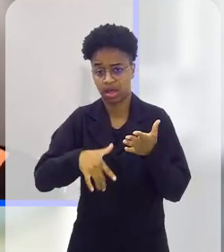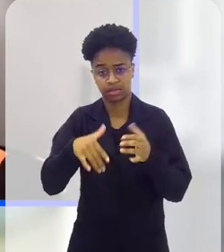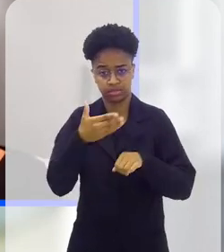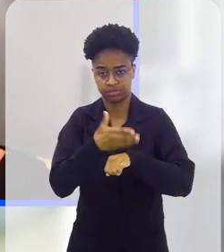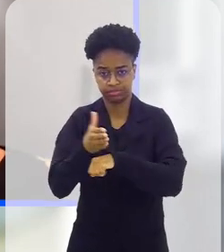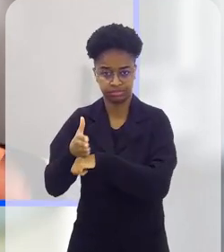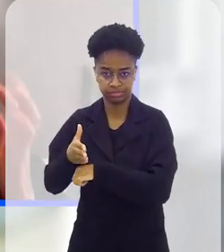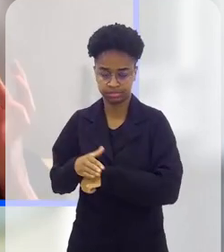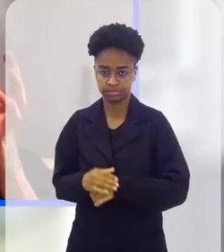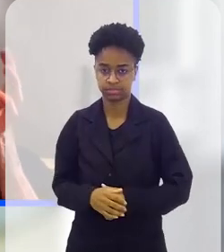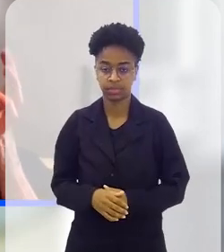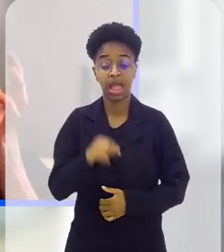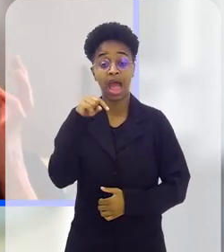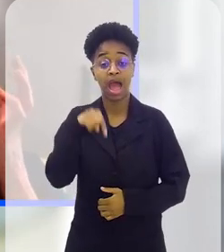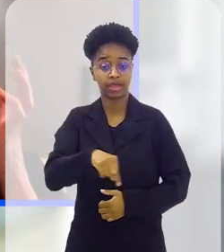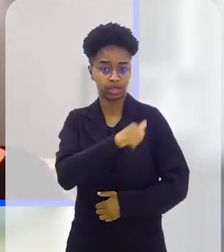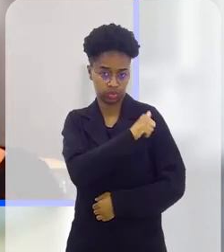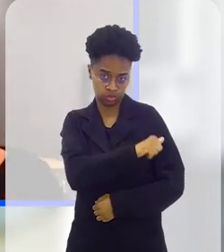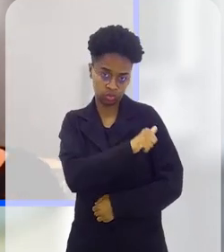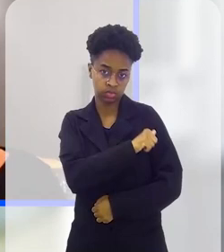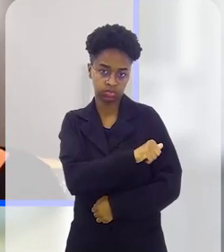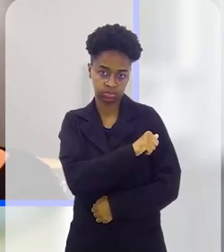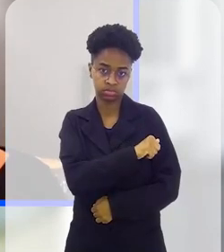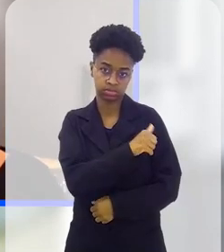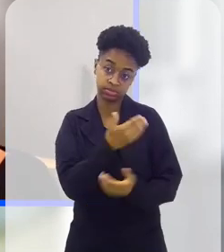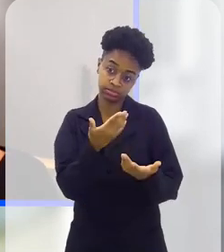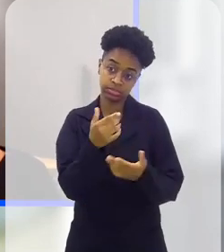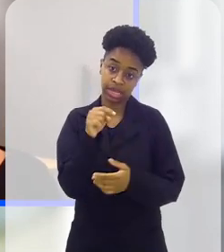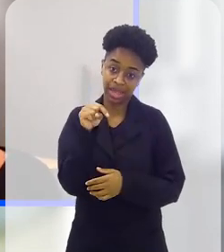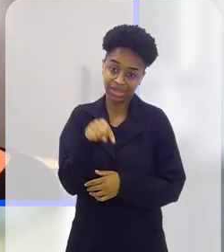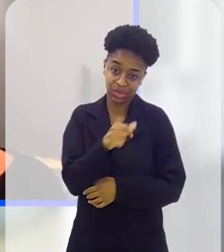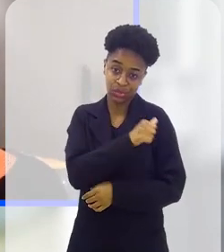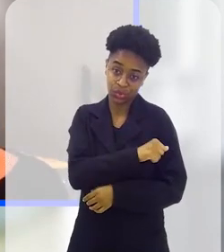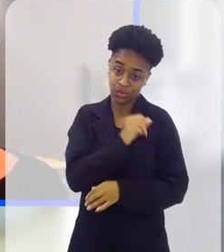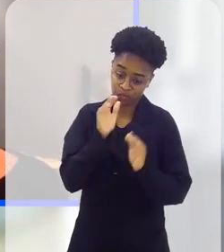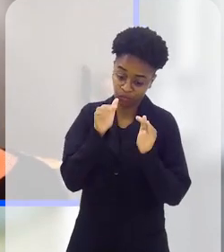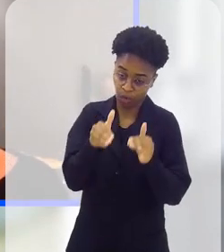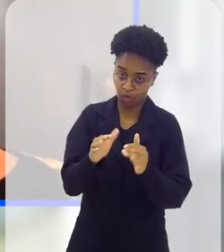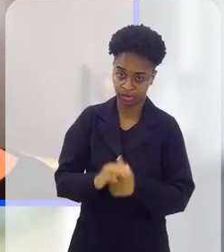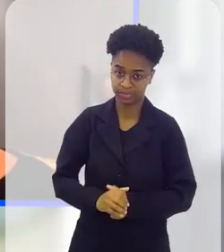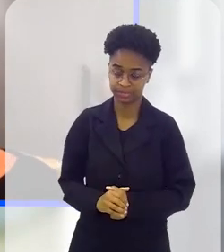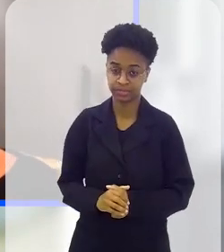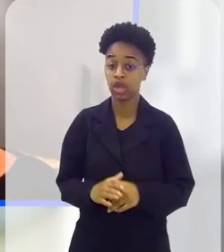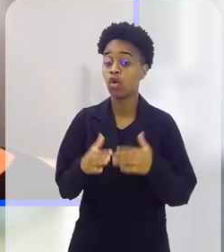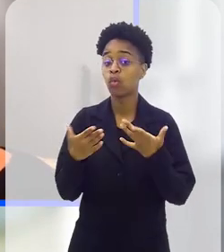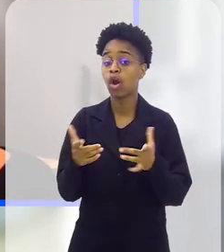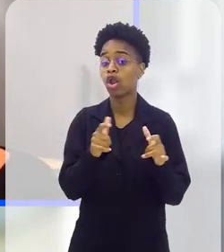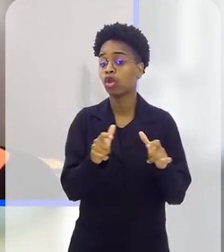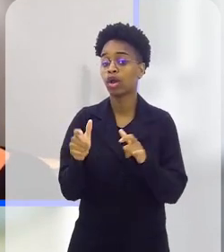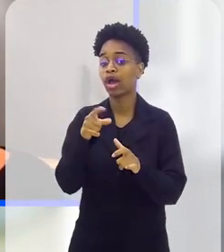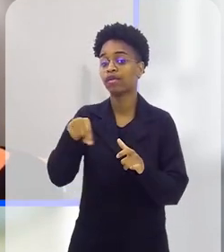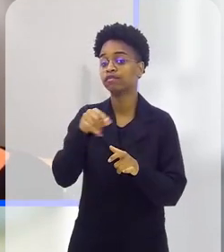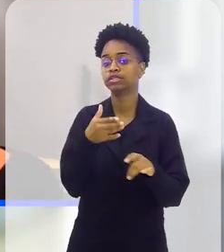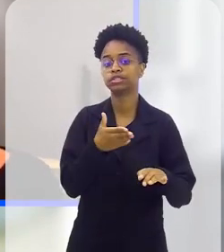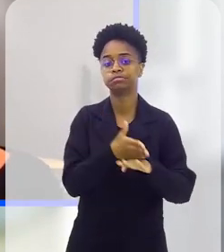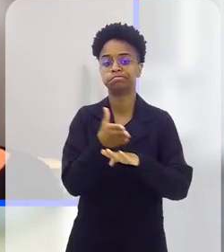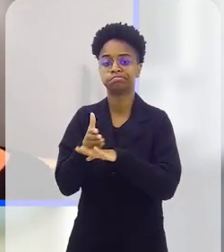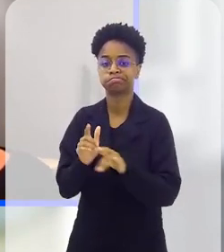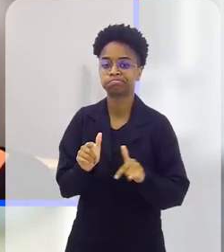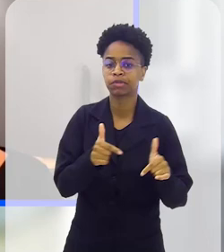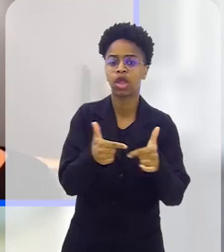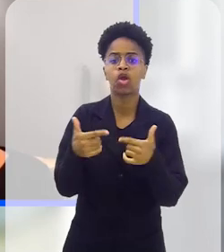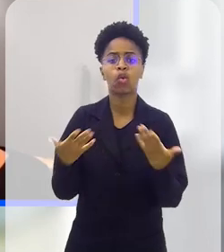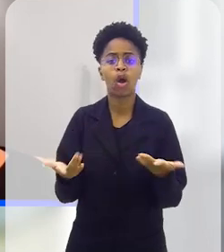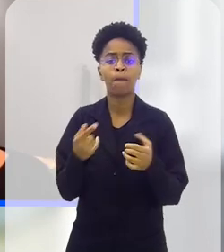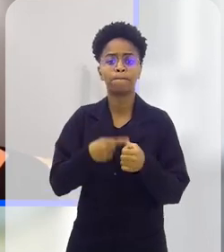Sim. E aqui no Rio de Janeiro, né, já que a está aqui no Rio, vamos focar aqui no Rio, quais lugares que vocês estão